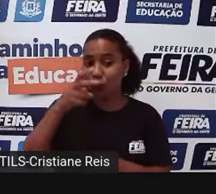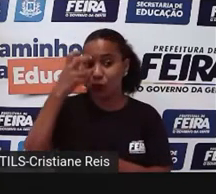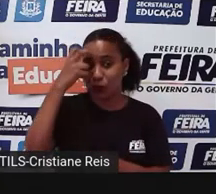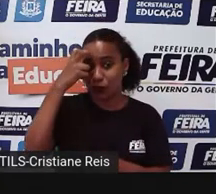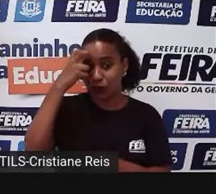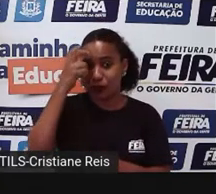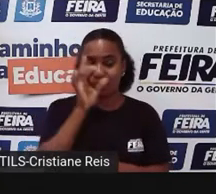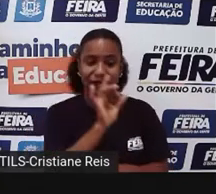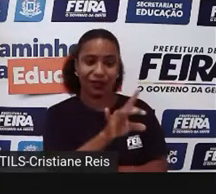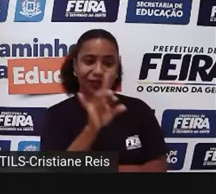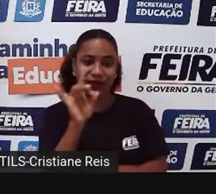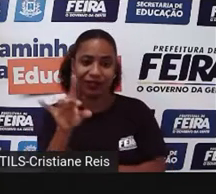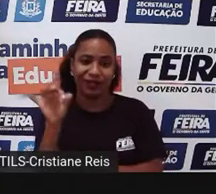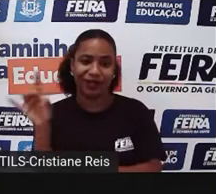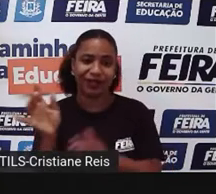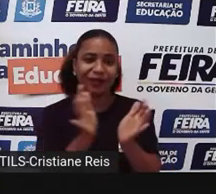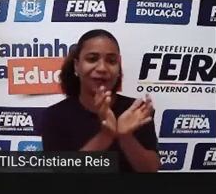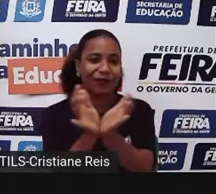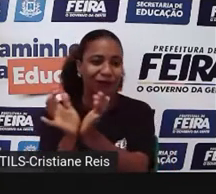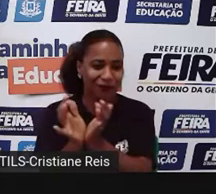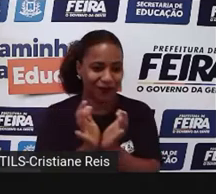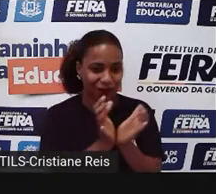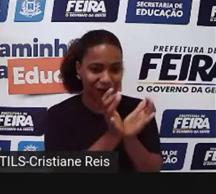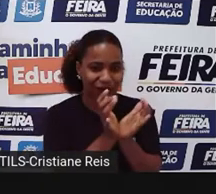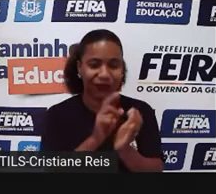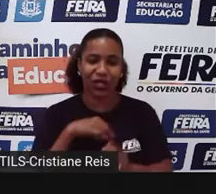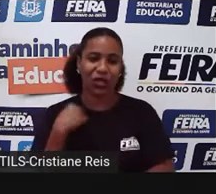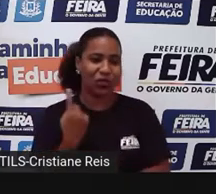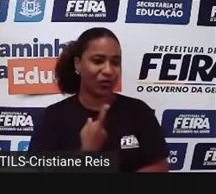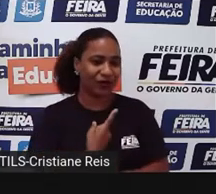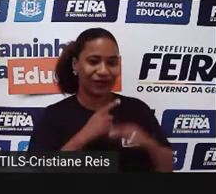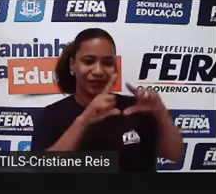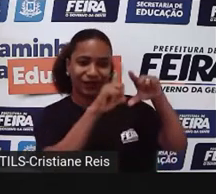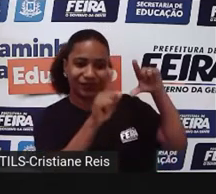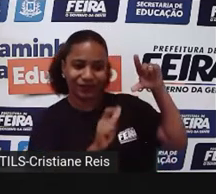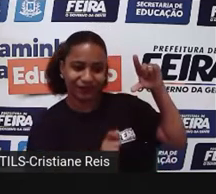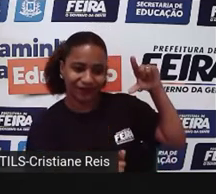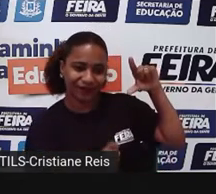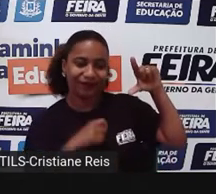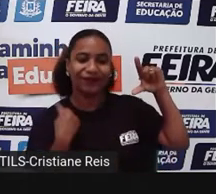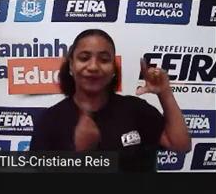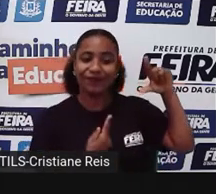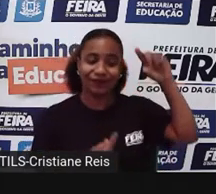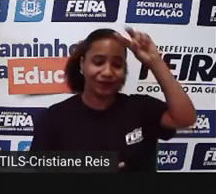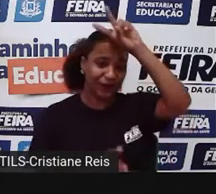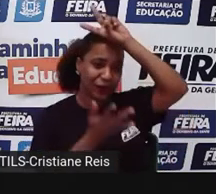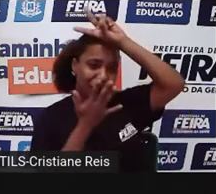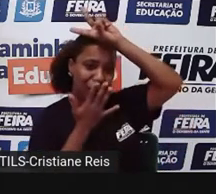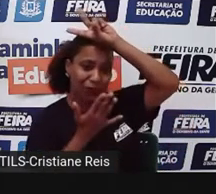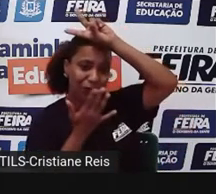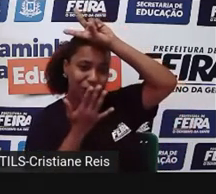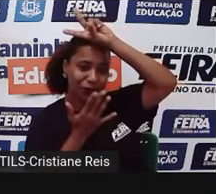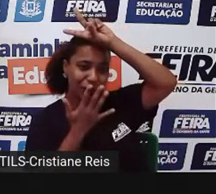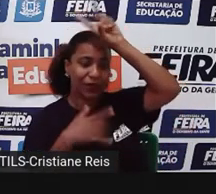Então, o nós somos hoje, nós somos africanos, nós somos indígenas, e somos também europeus.